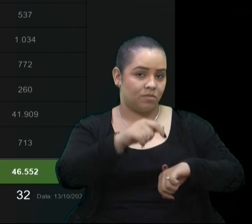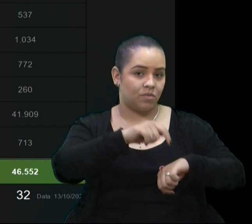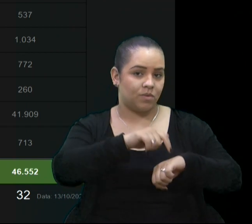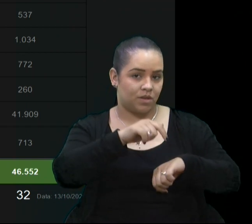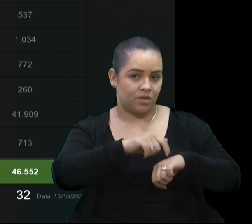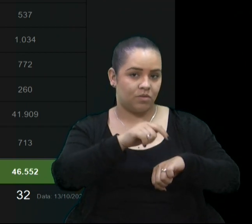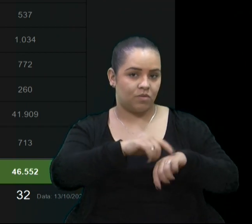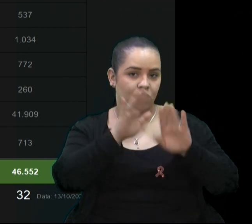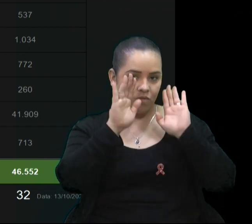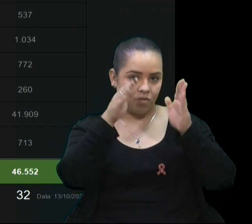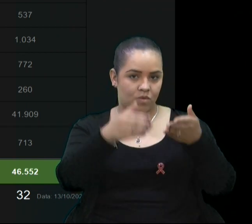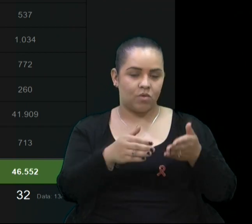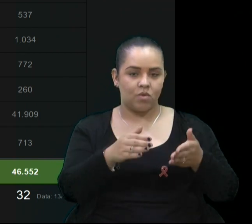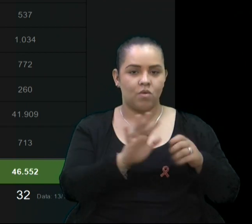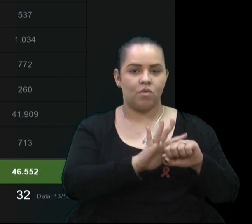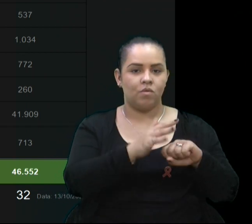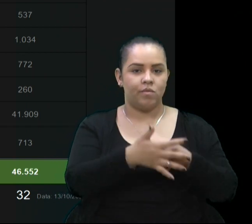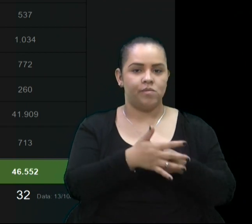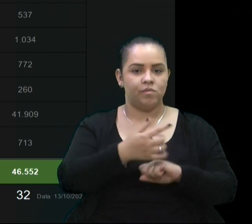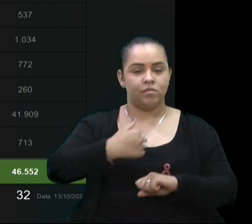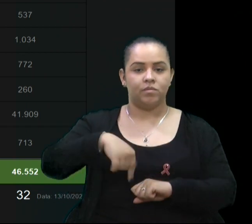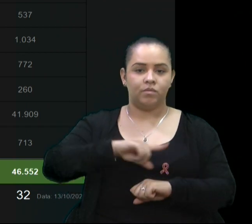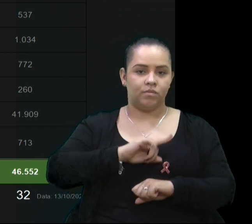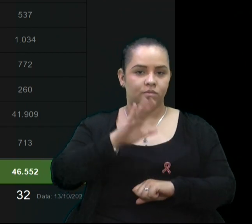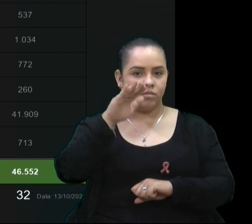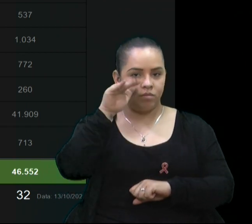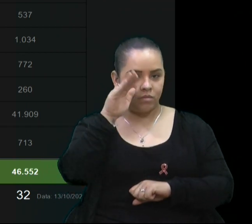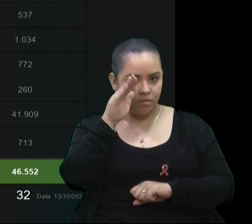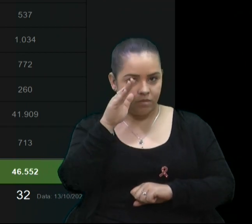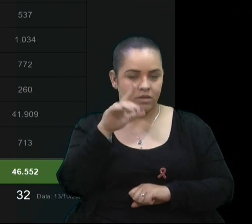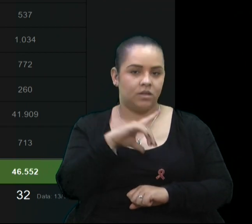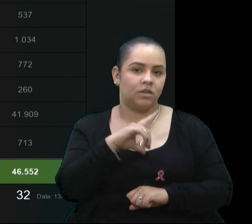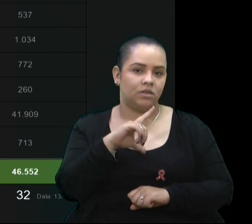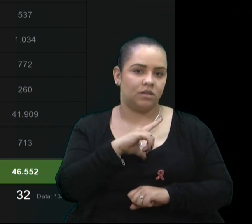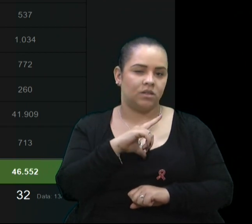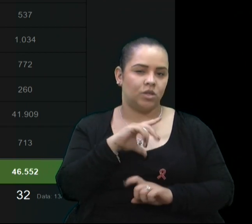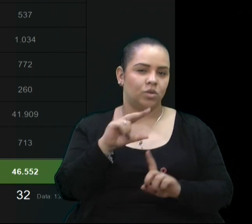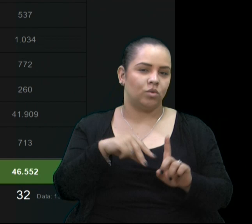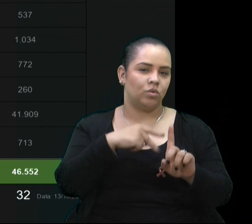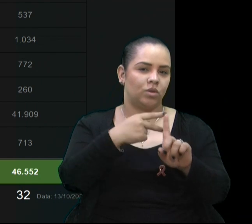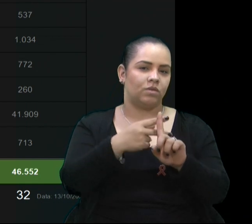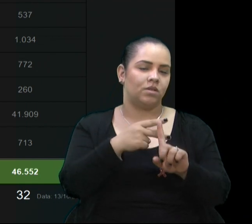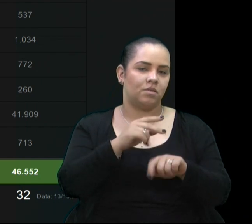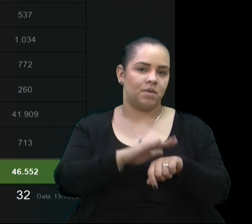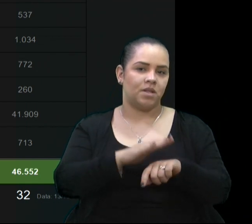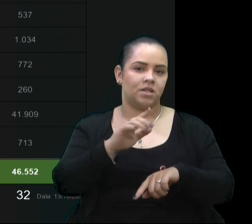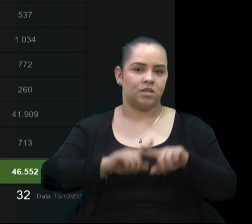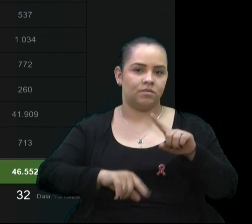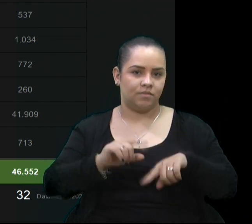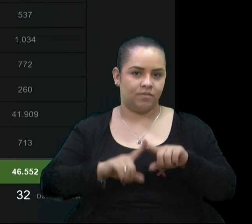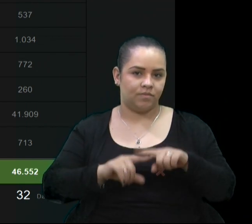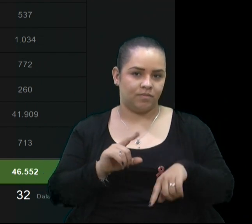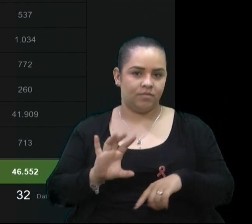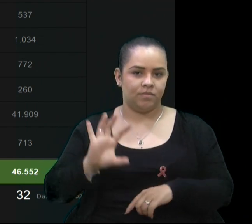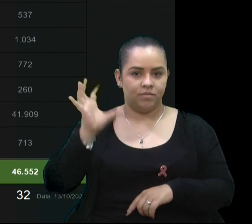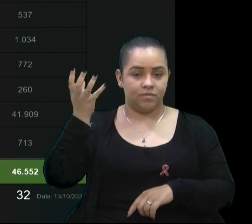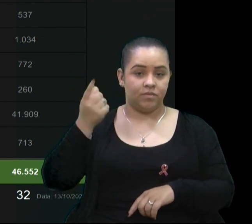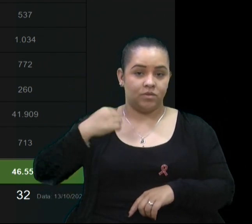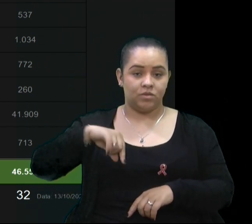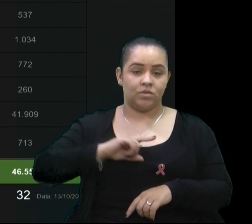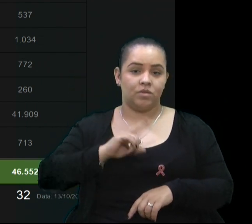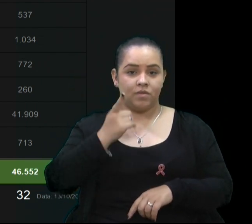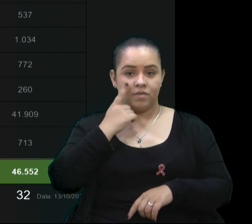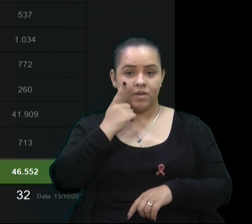ainda voltadas para o COVID, a gente observa que houve quase que o dobro de ações realizadas. Então, aqui, a